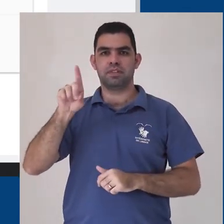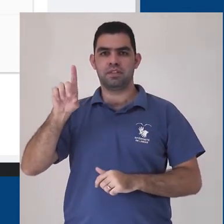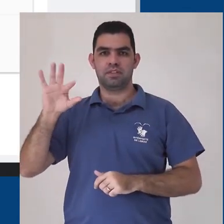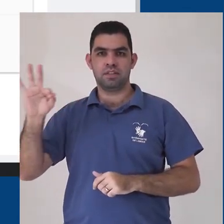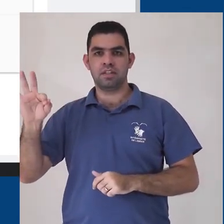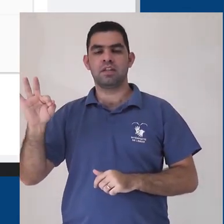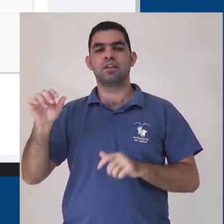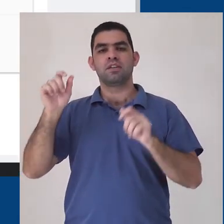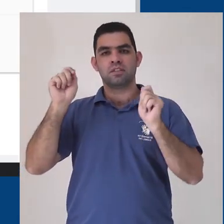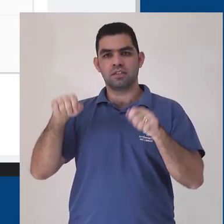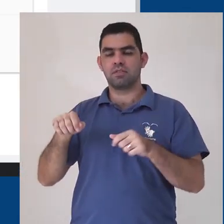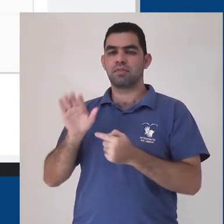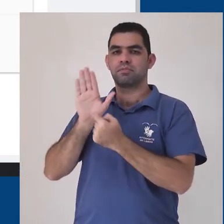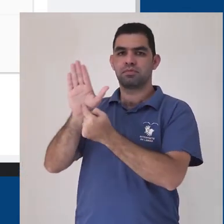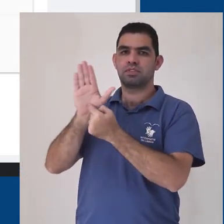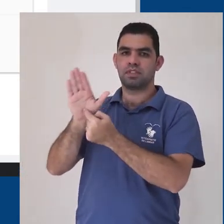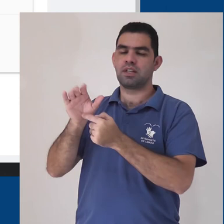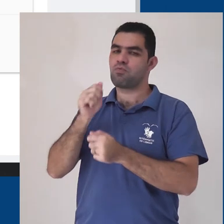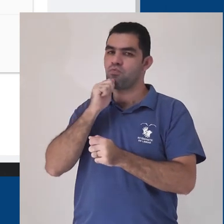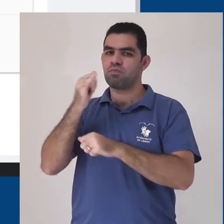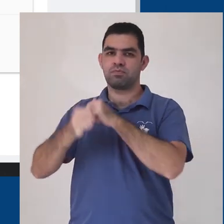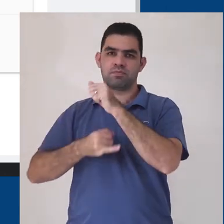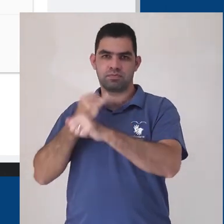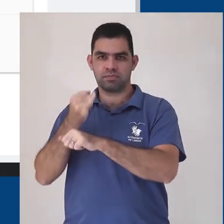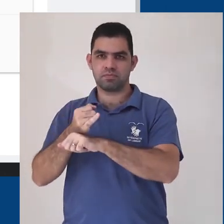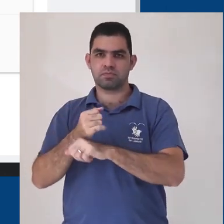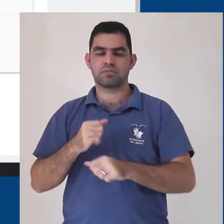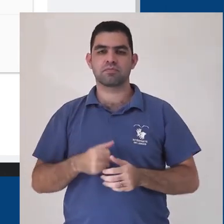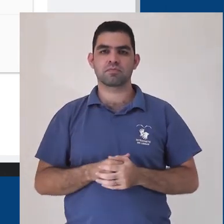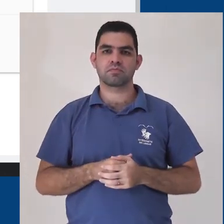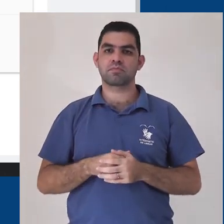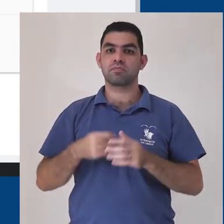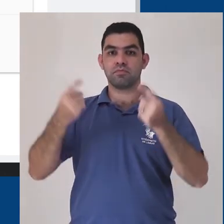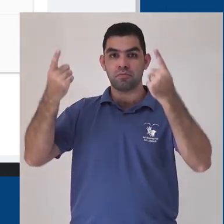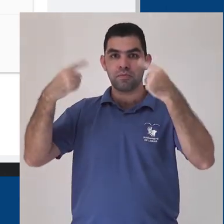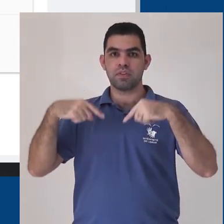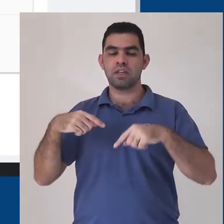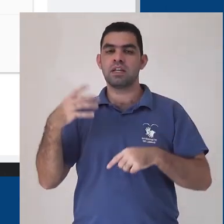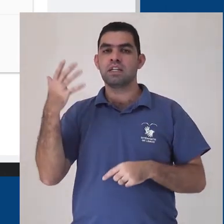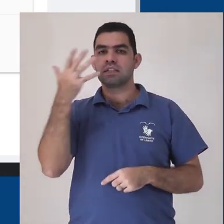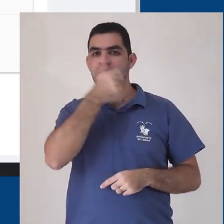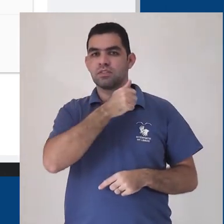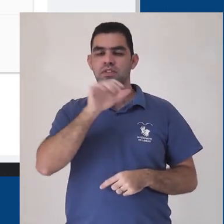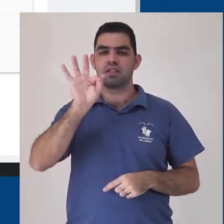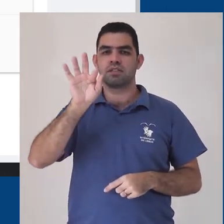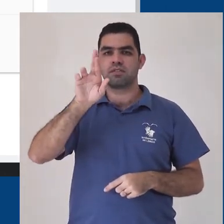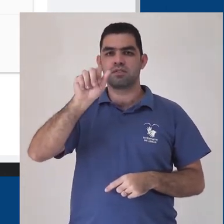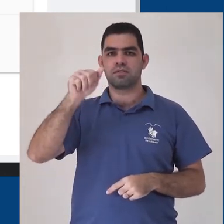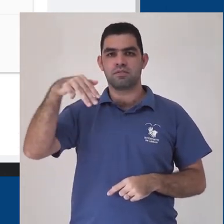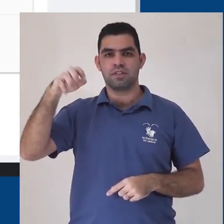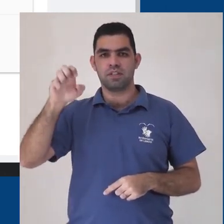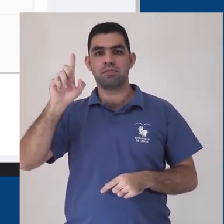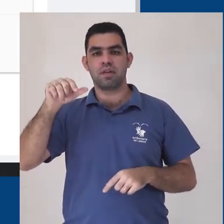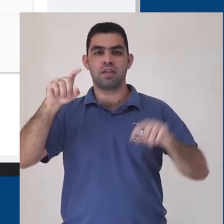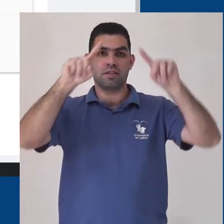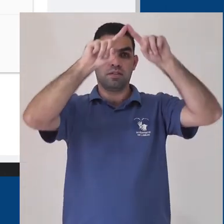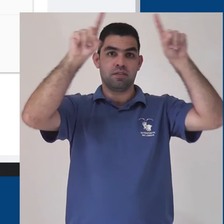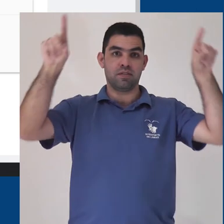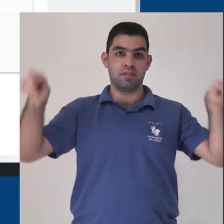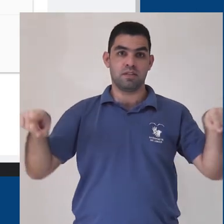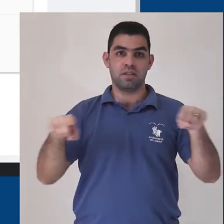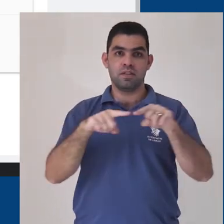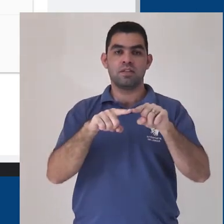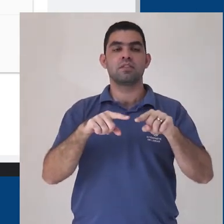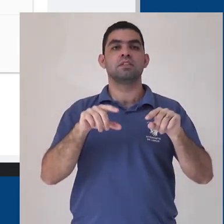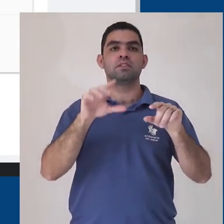formato PDF, para que possamos apresentar offline. A opção Salvar Frame como imagem nos permite salvar o slide que estamos no momento